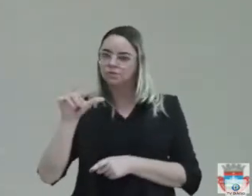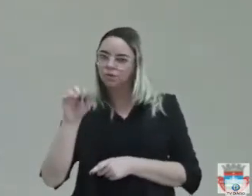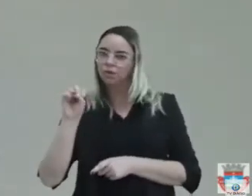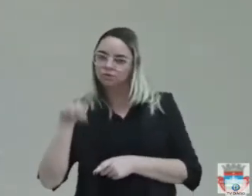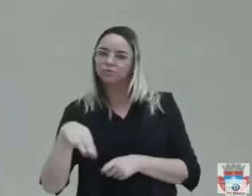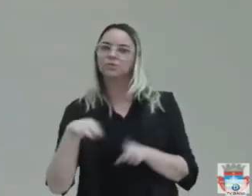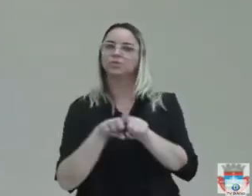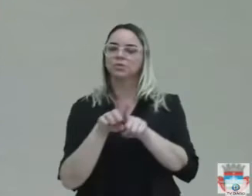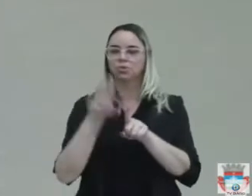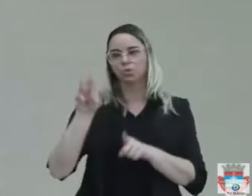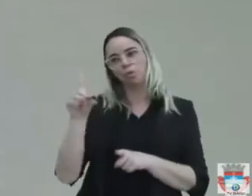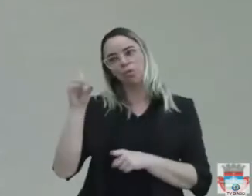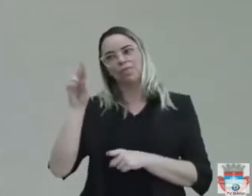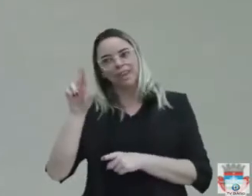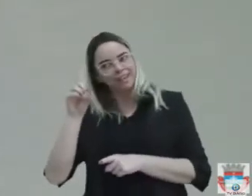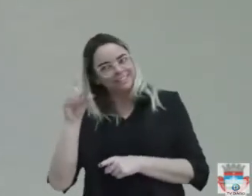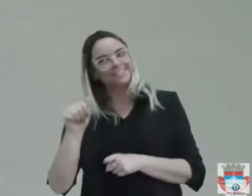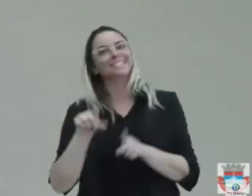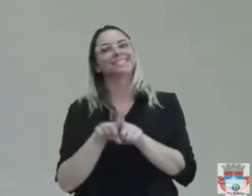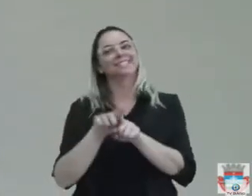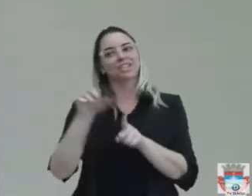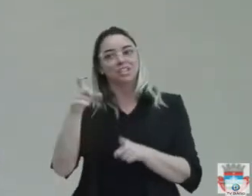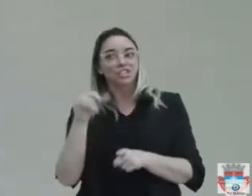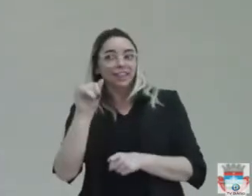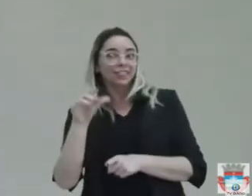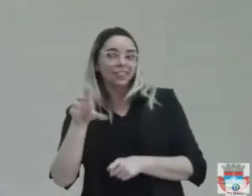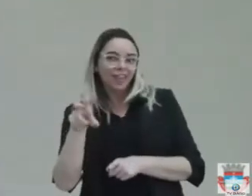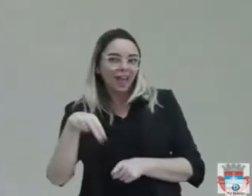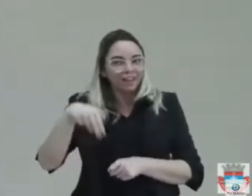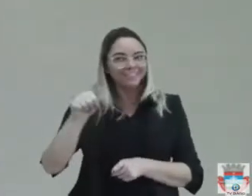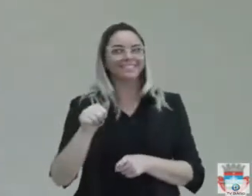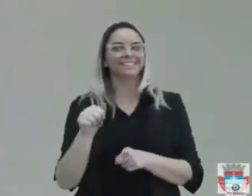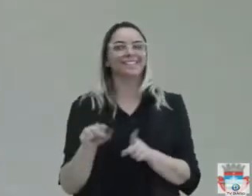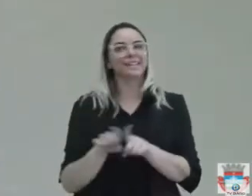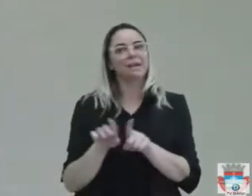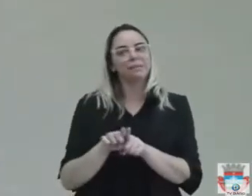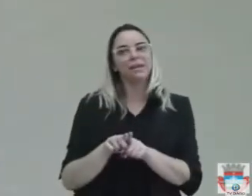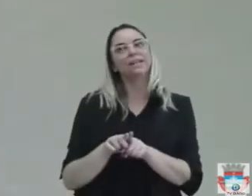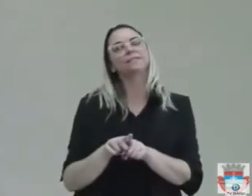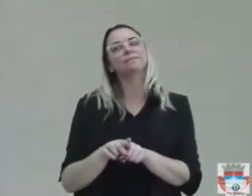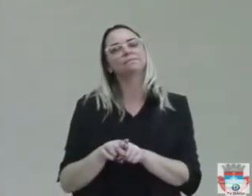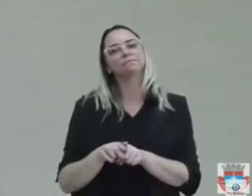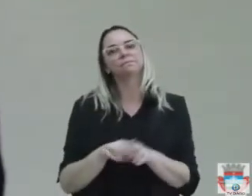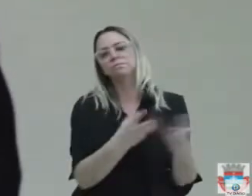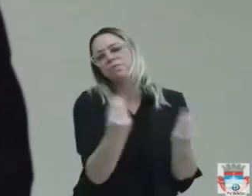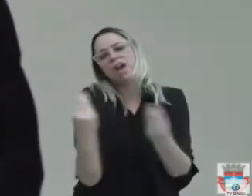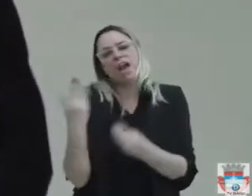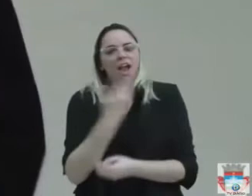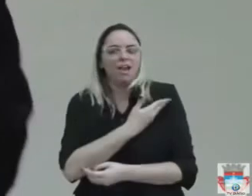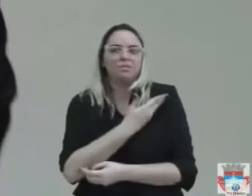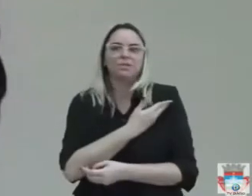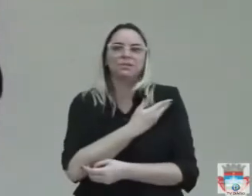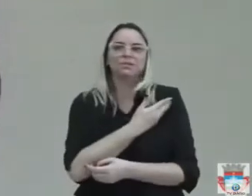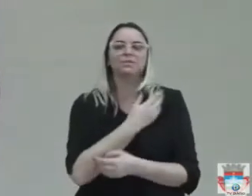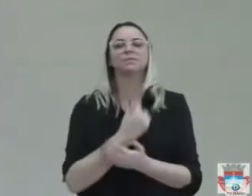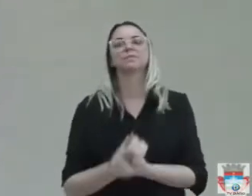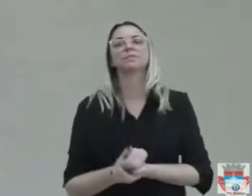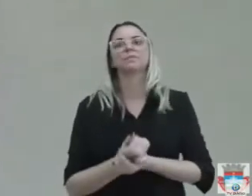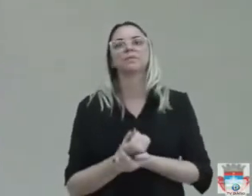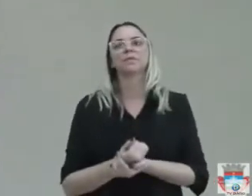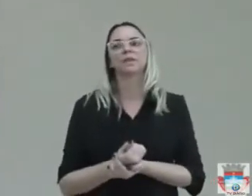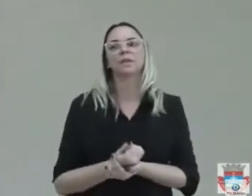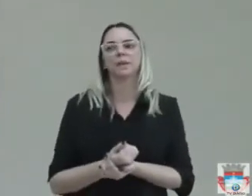Eletricista, China Barbeiro, Lisandro Villela e Marcel, que nos acompanha toda quarta-feira, CPO de Alito Costa,